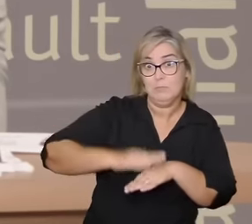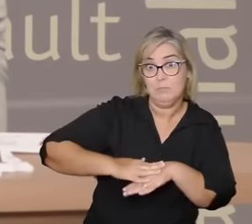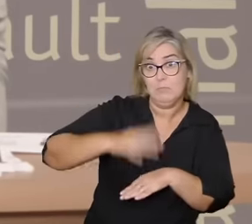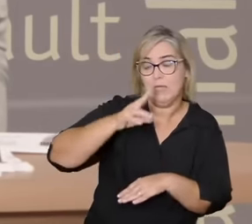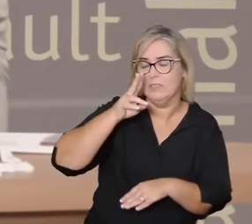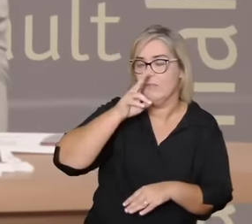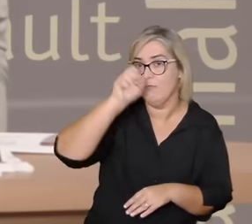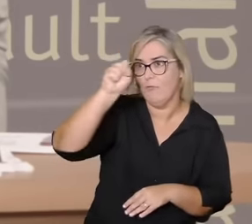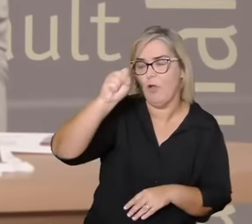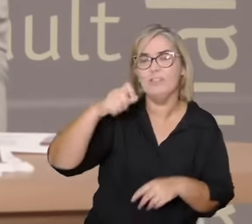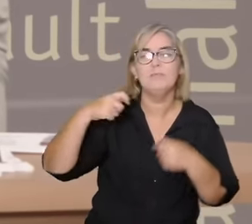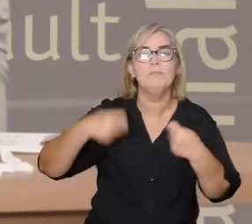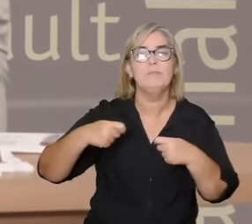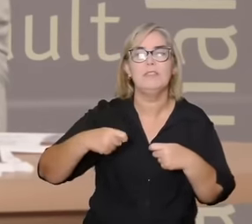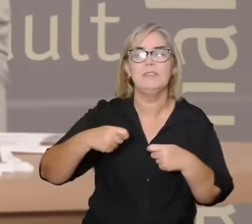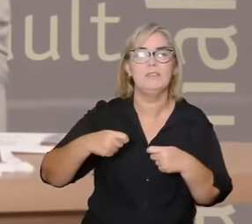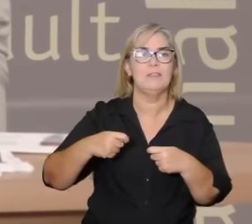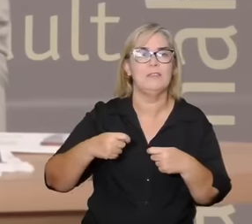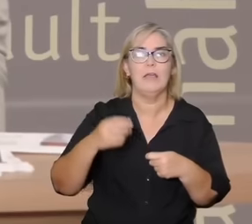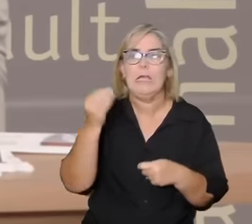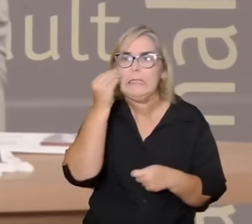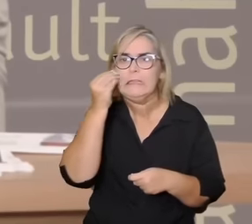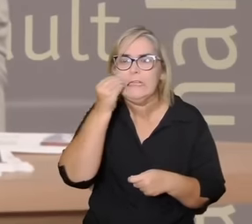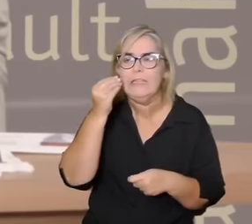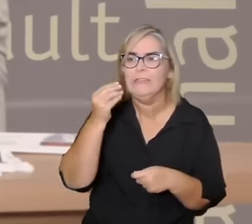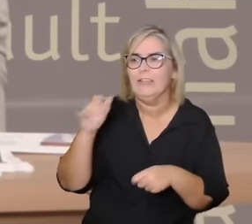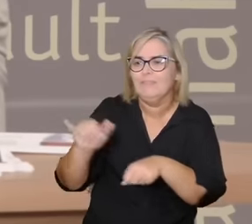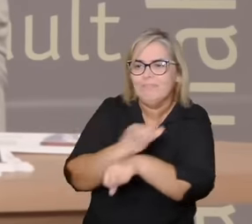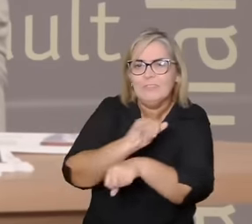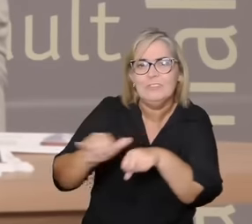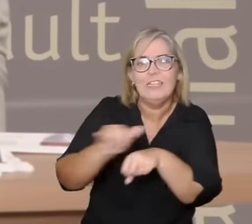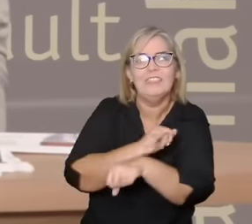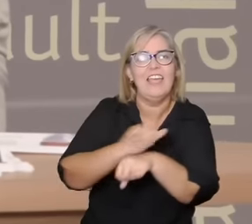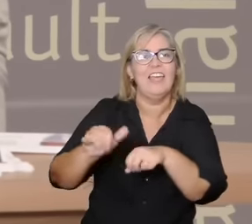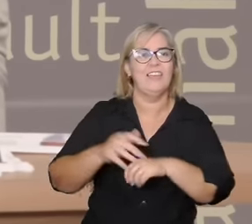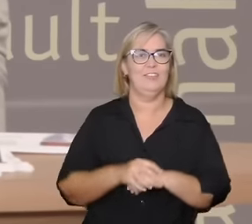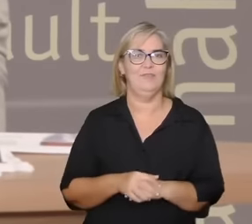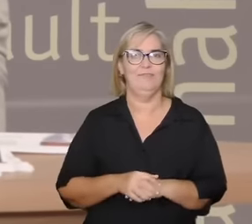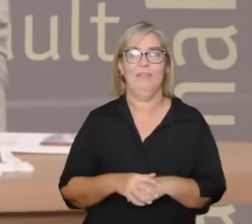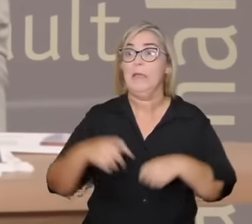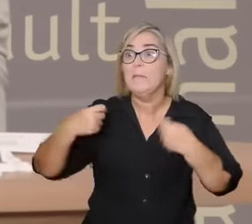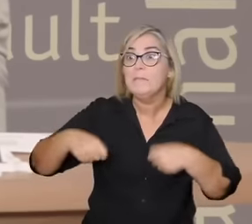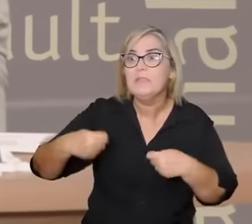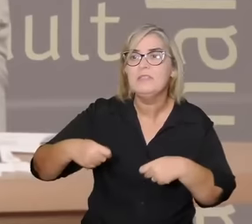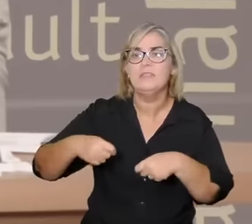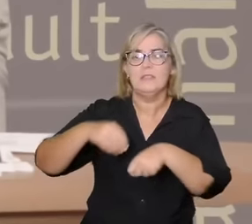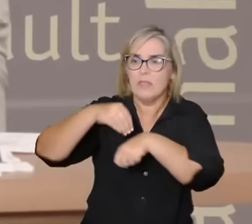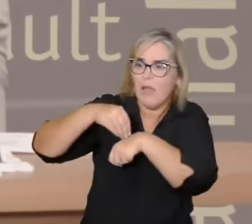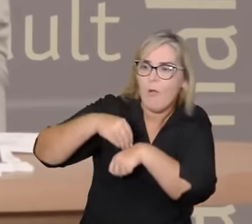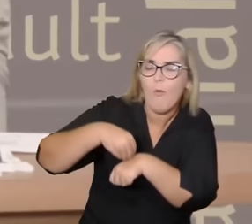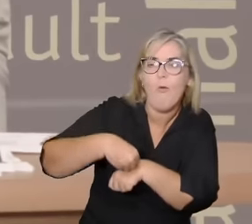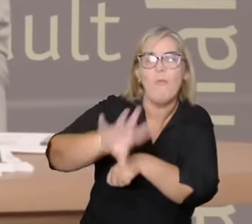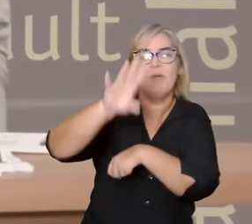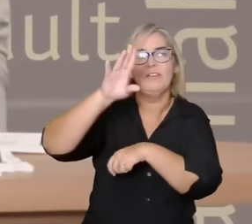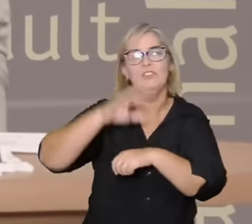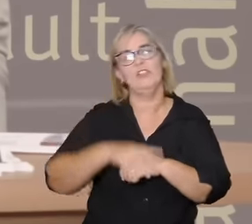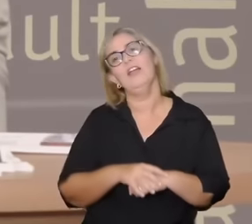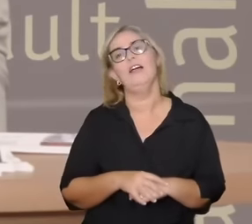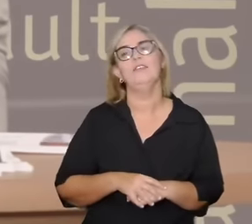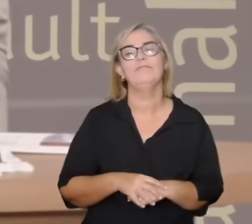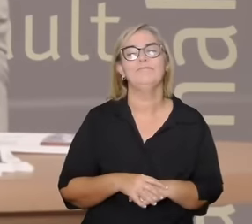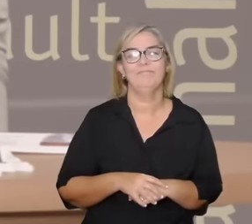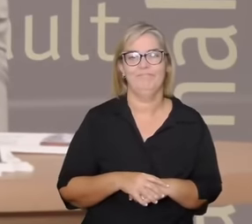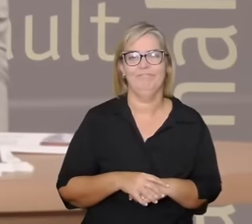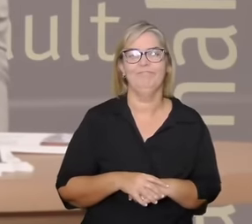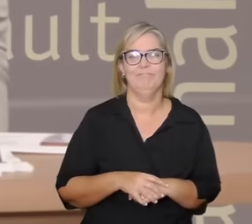recursos talvez seja possível compartilhar essa é uma ideia importante compartilhar ou seja que está em